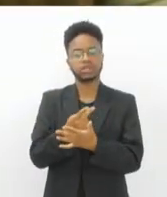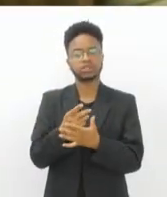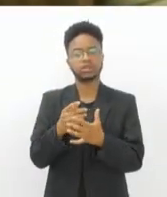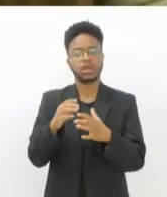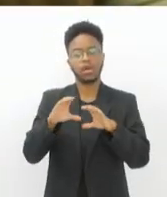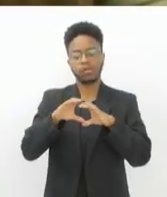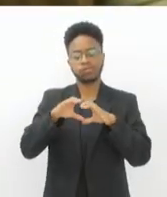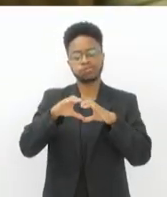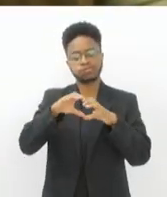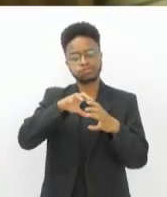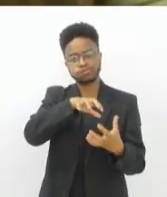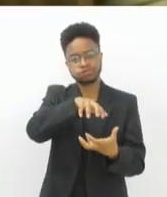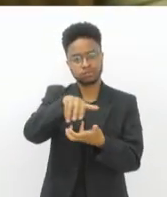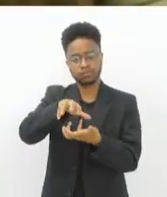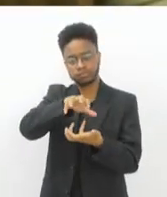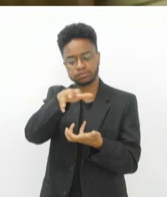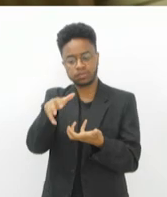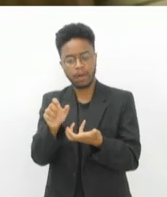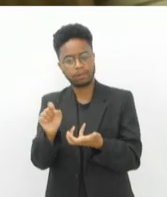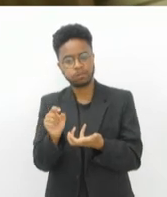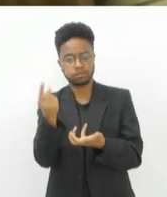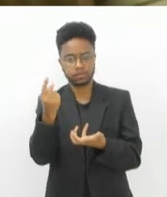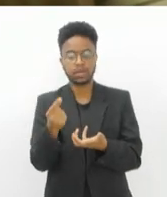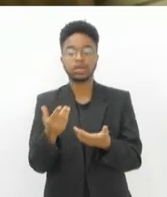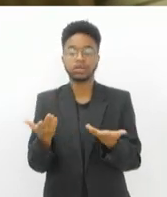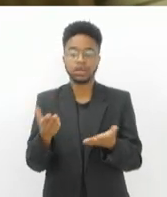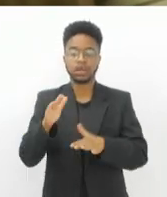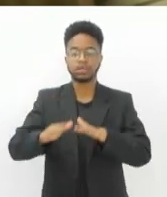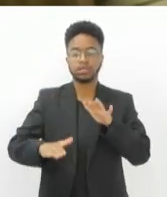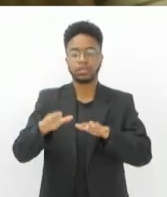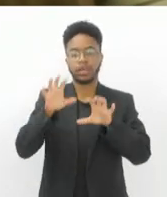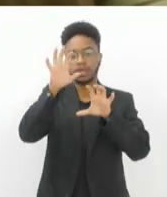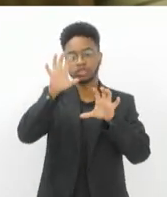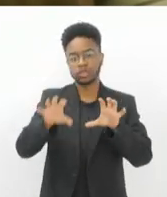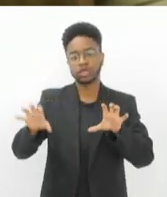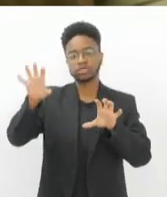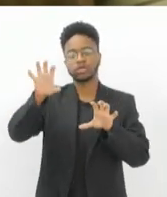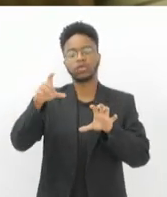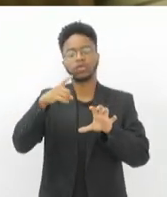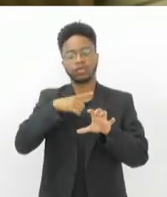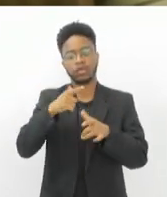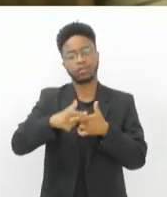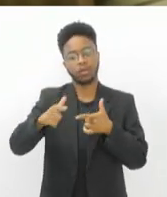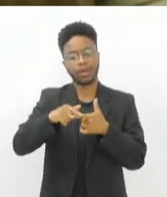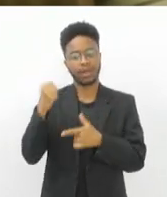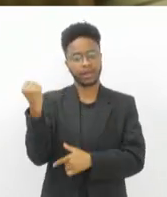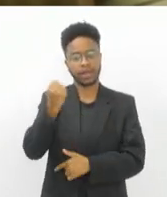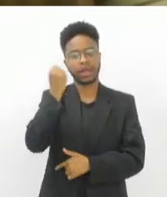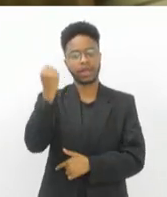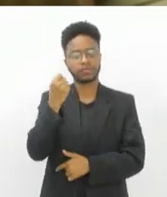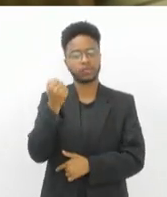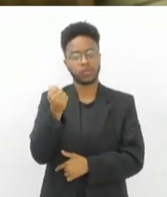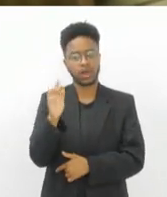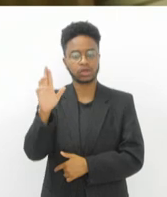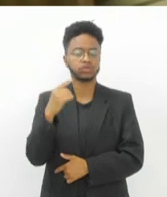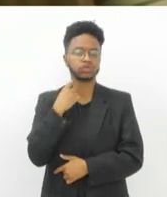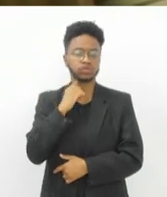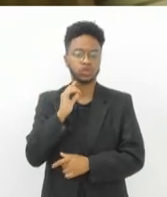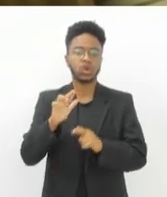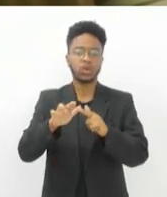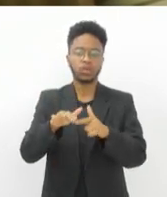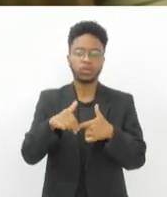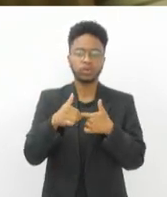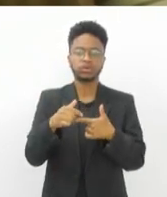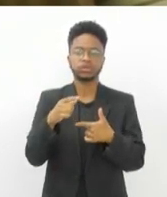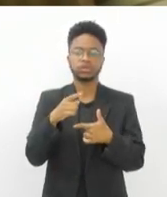mostram que, dependendo da região, a gente vai ter agravamento de problemas de poluição do ar, por conta da alta concentração